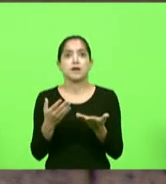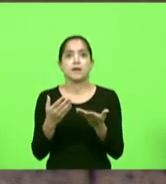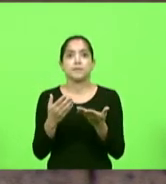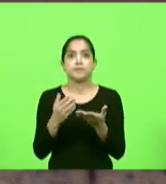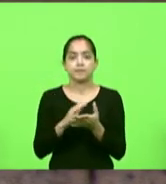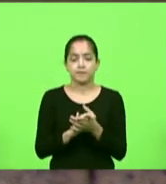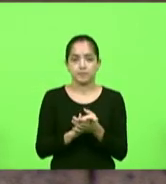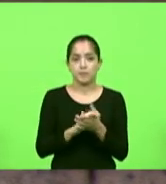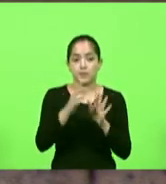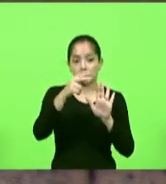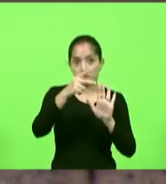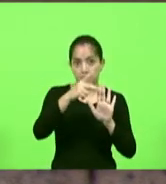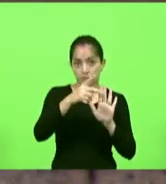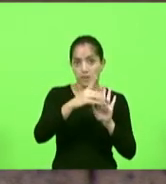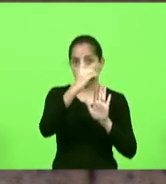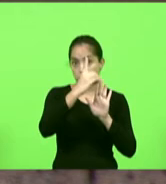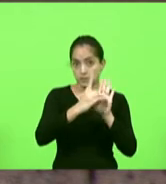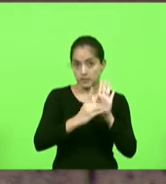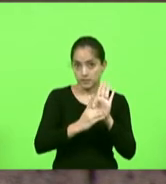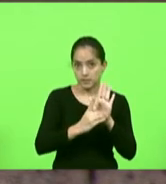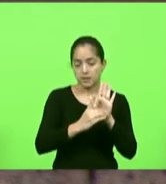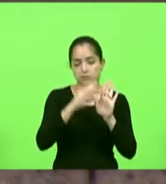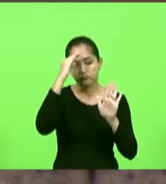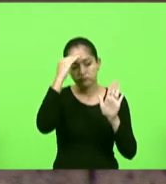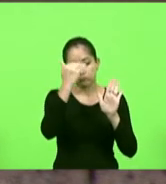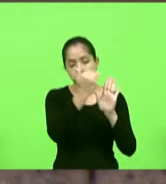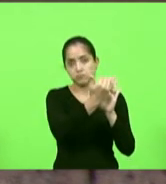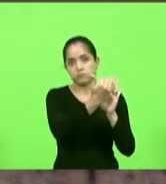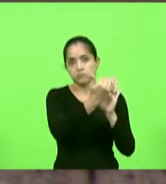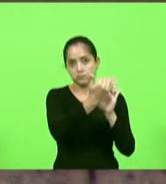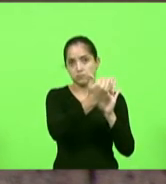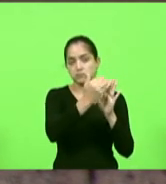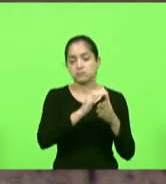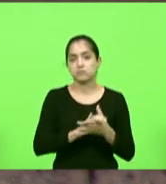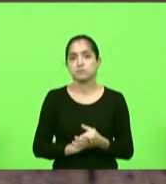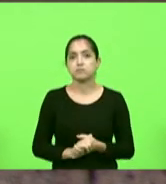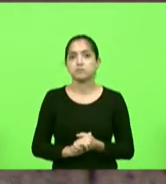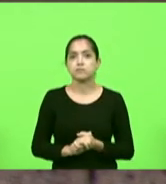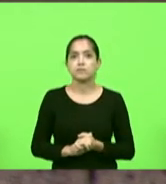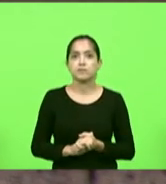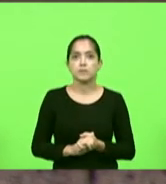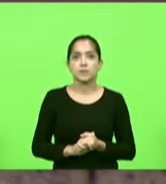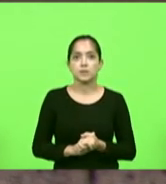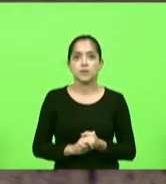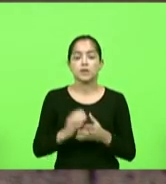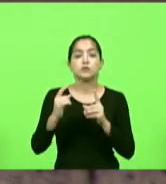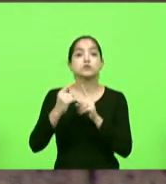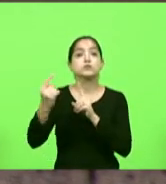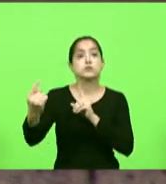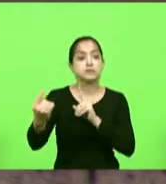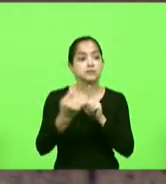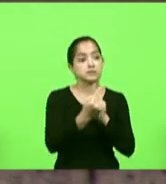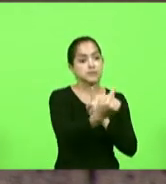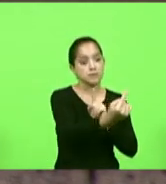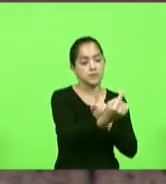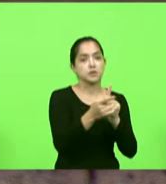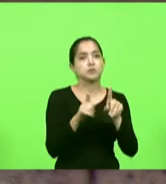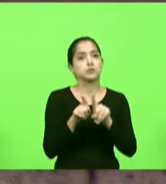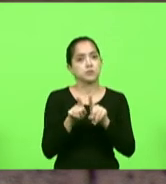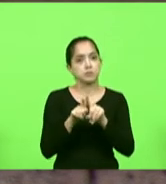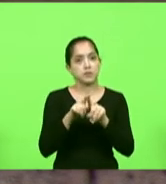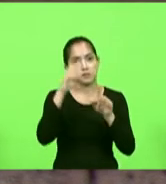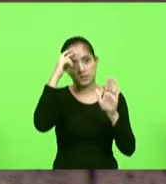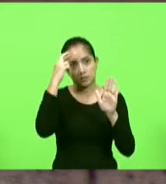aos decretos no que diz respeito não é a questão do distanciamento e Santa